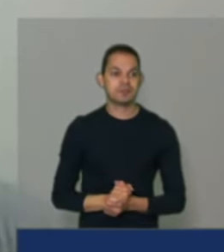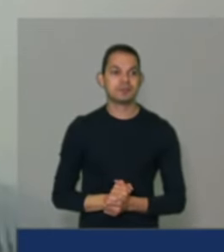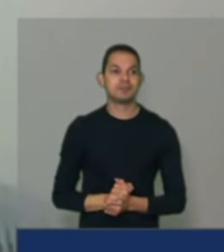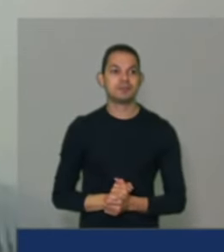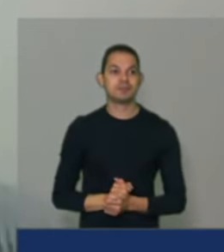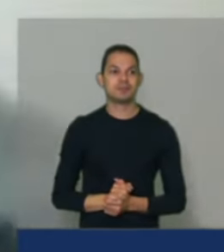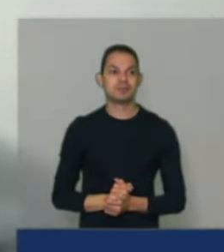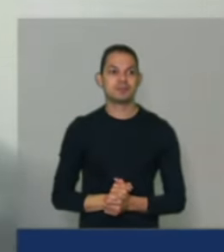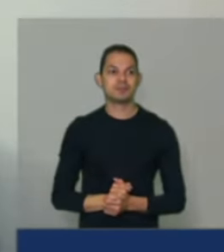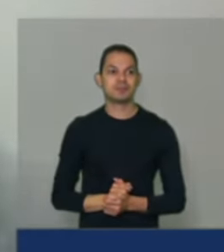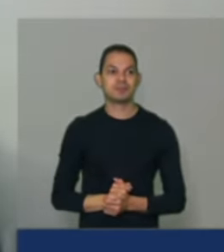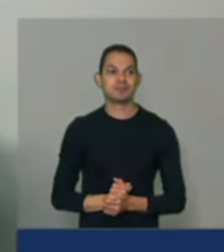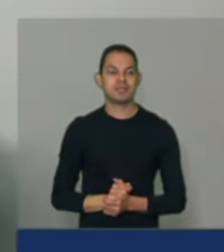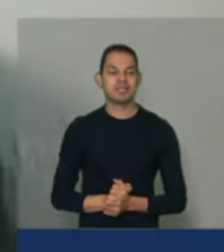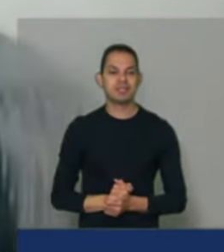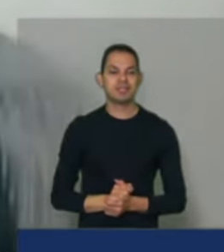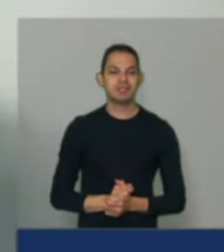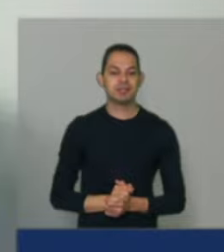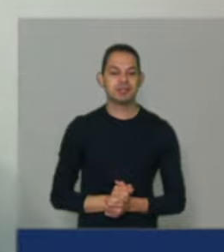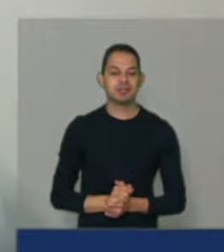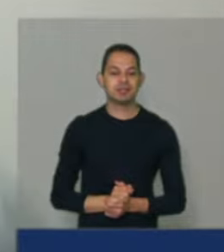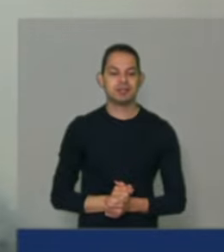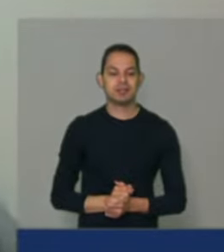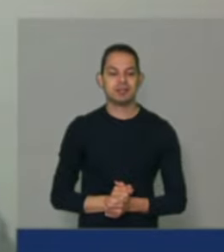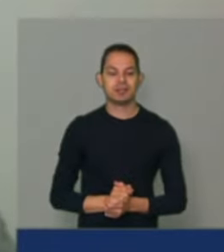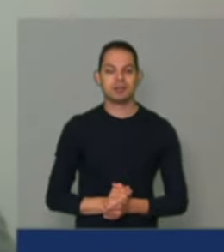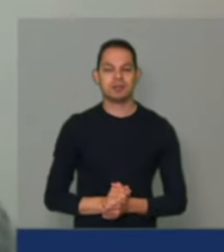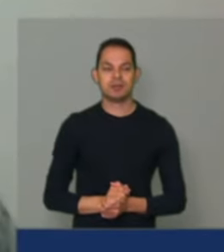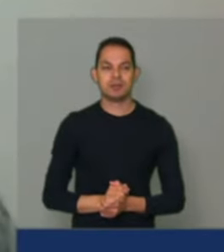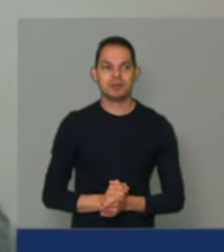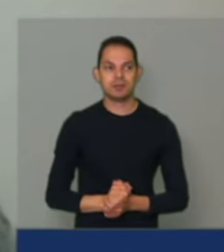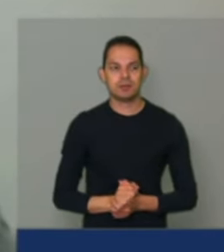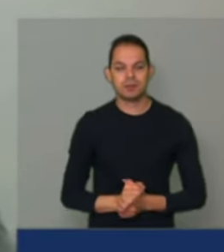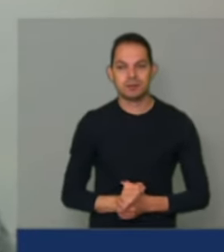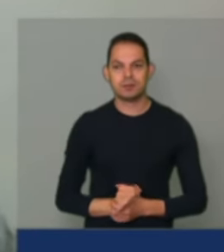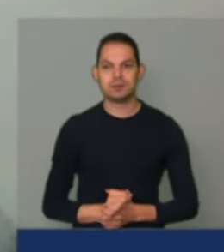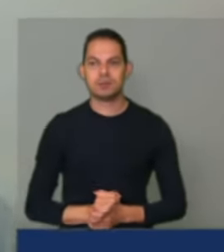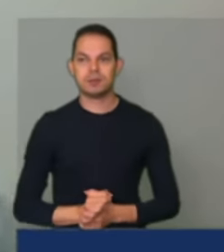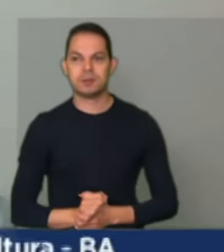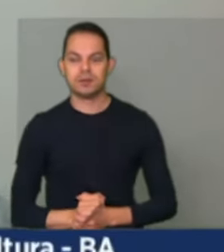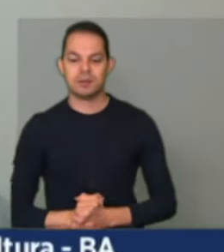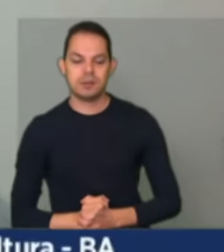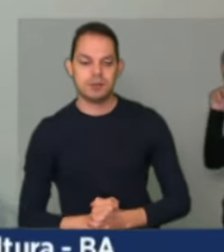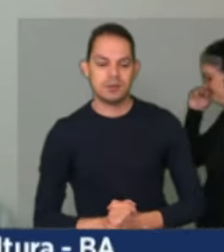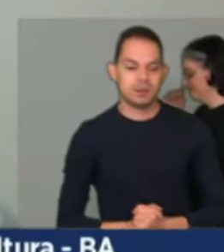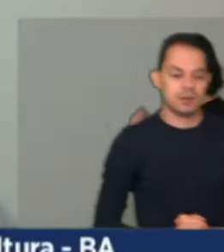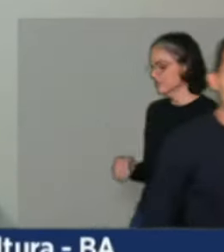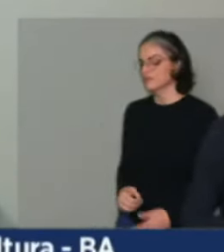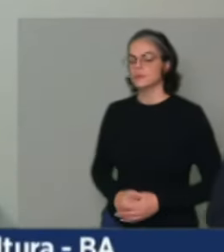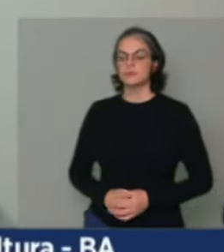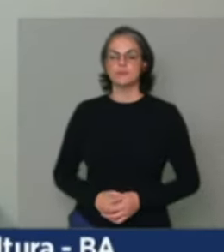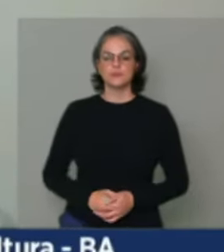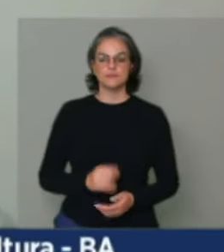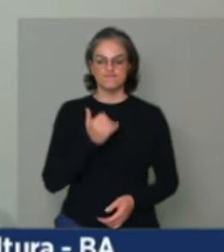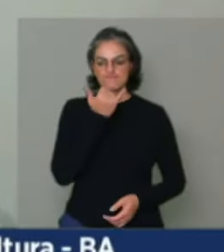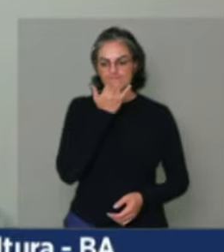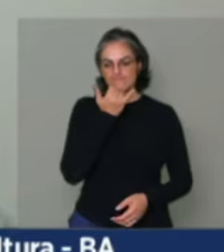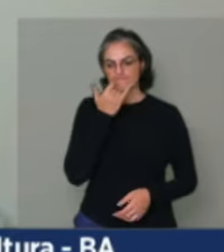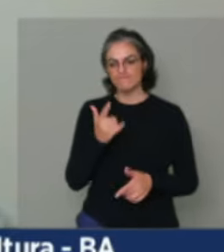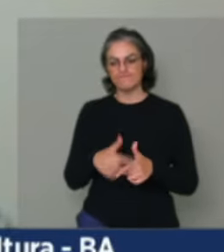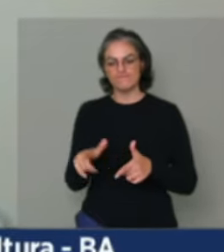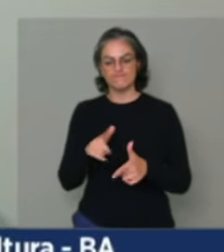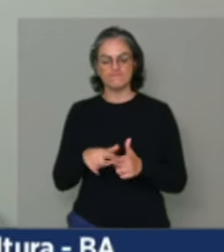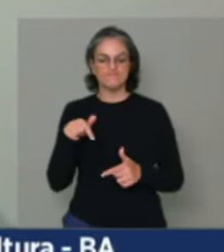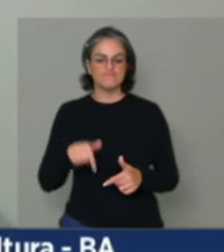Eu peço desculpas inicialmente por ter tido problemas com a internet aqui, não